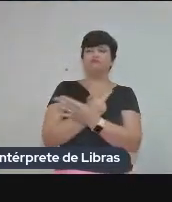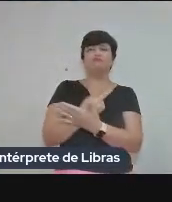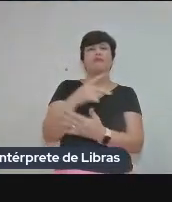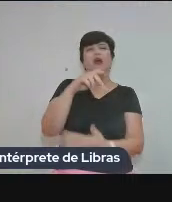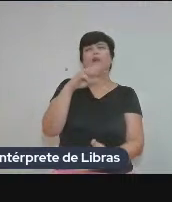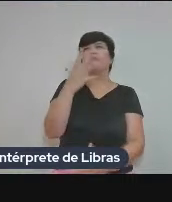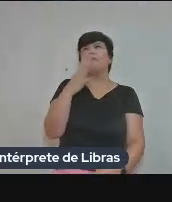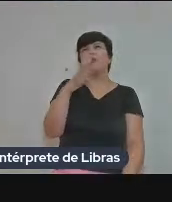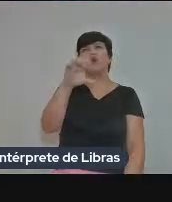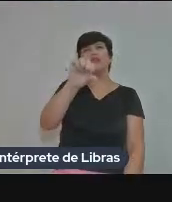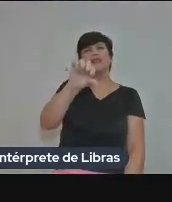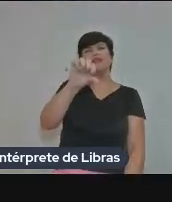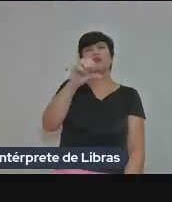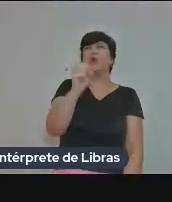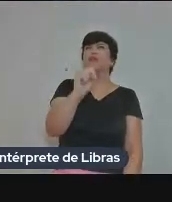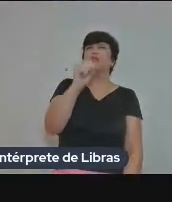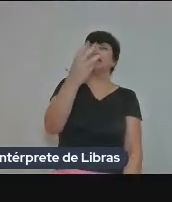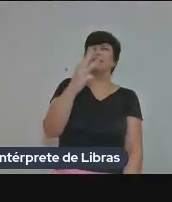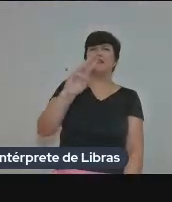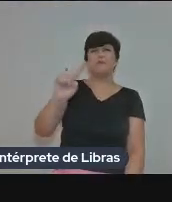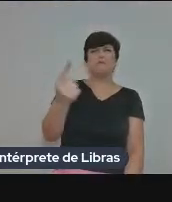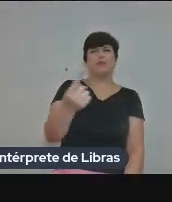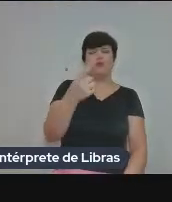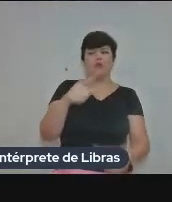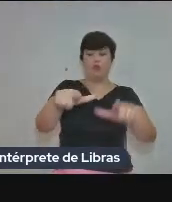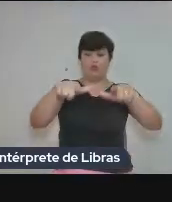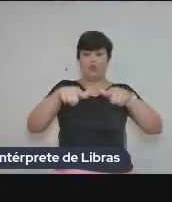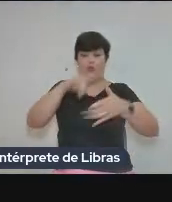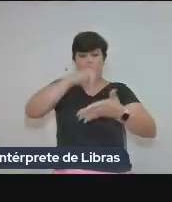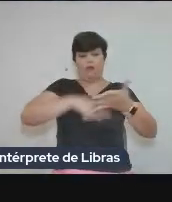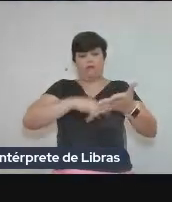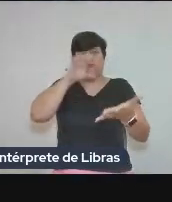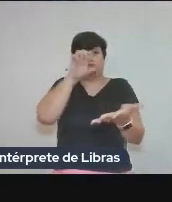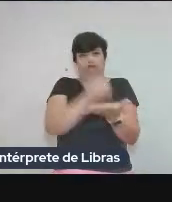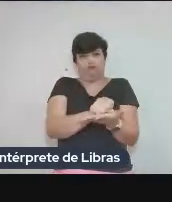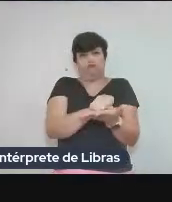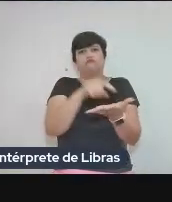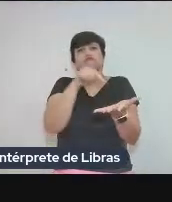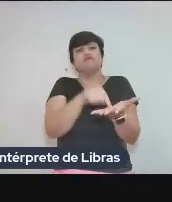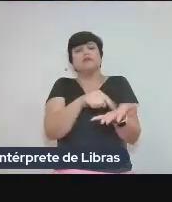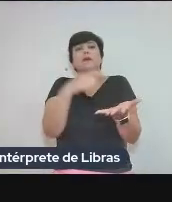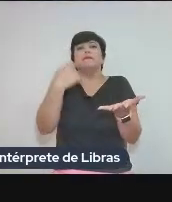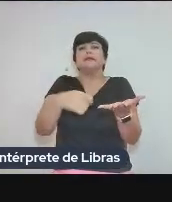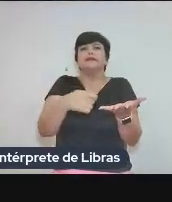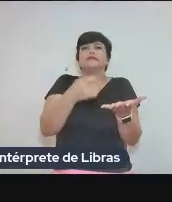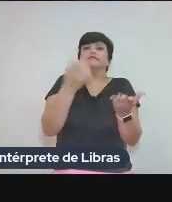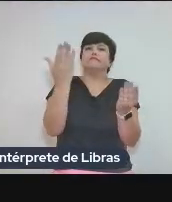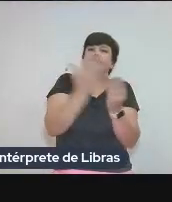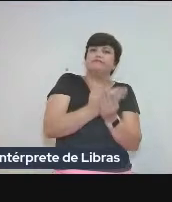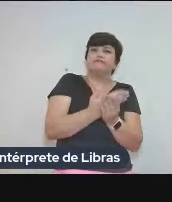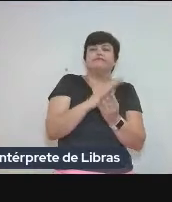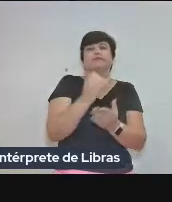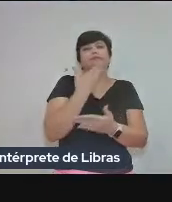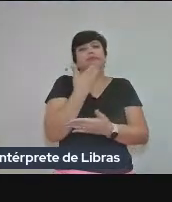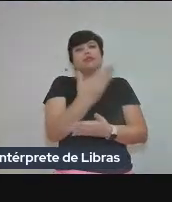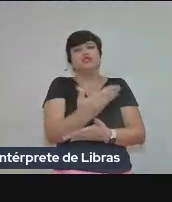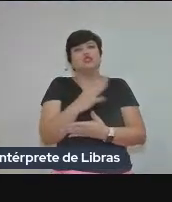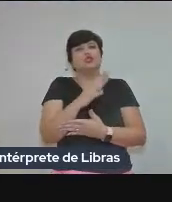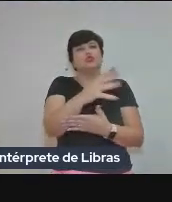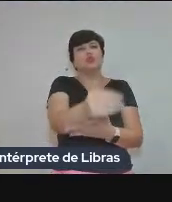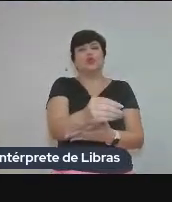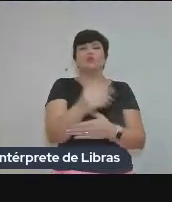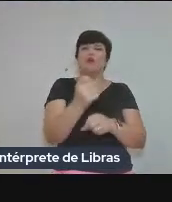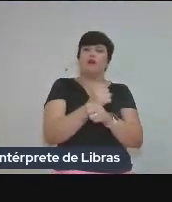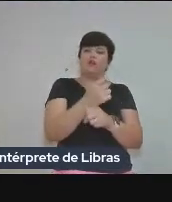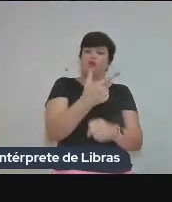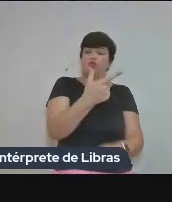86 mil solicitações de refúgio, né? Para a pessoa ser reconhecida e refugiada, tem que passar por um processo, por uma solicitação, e no ano